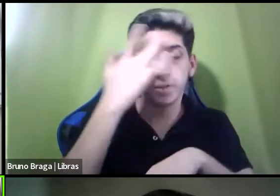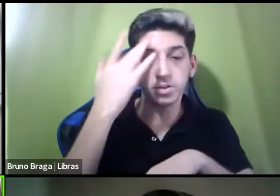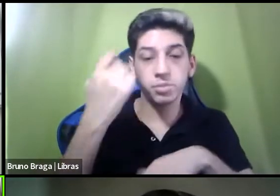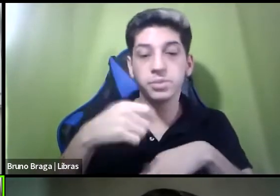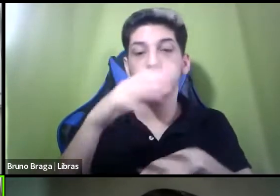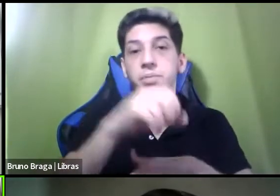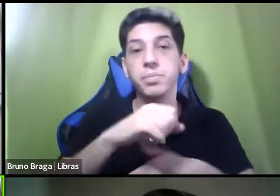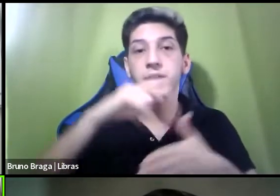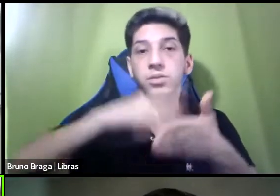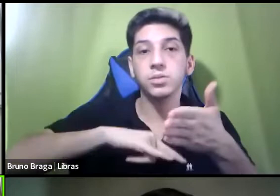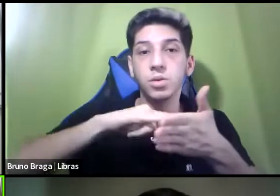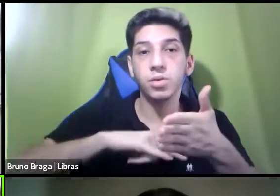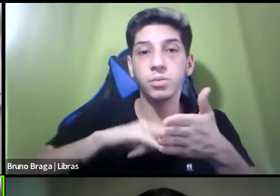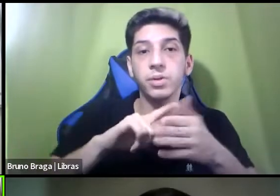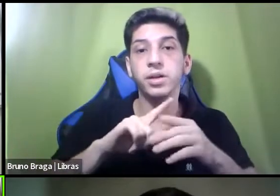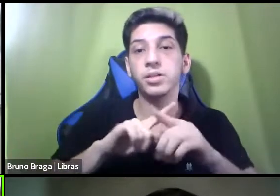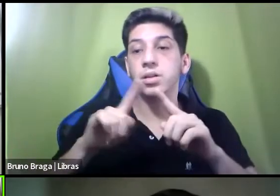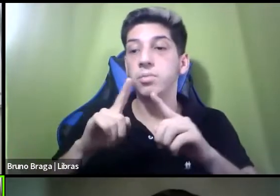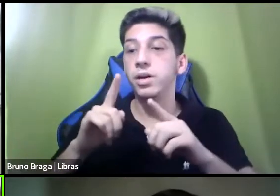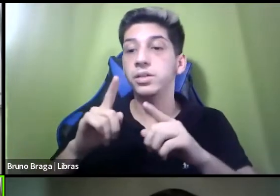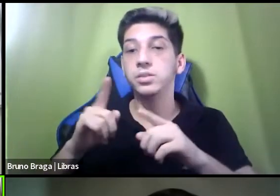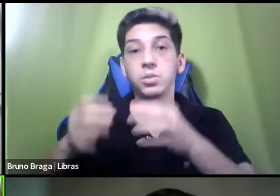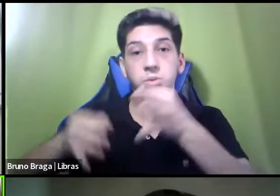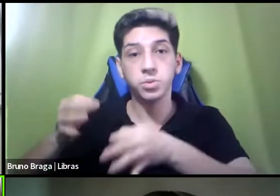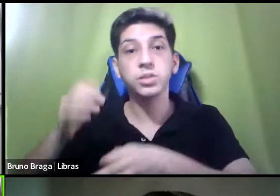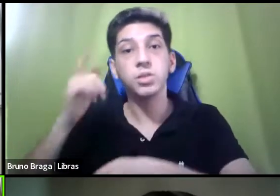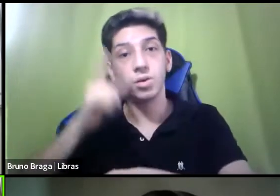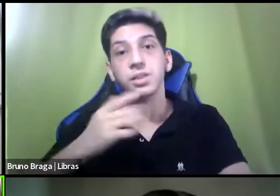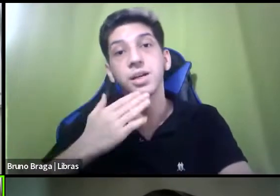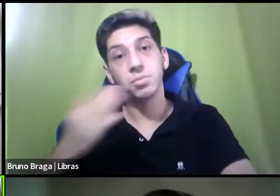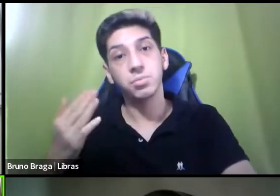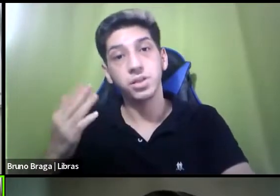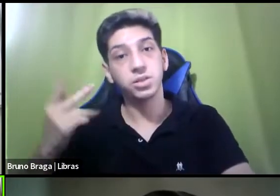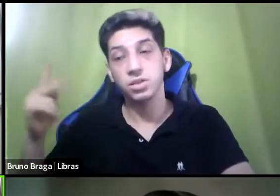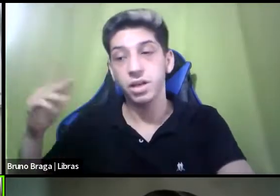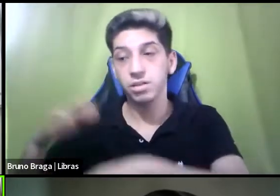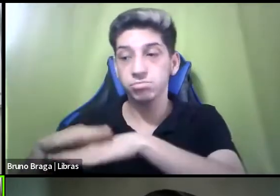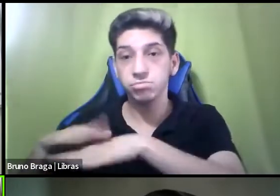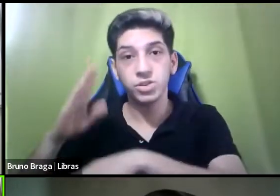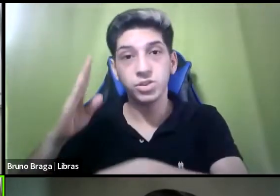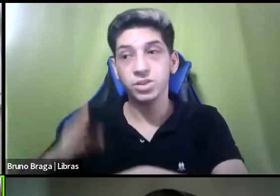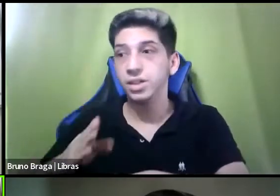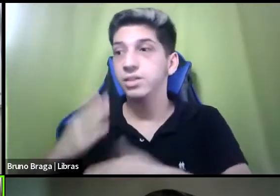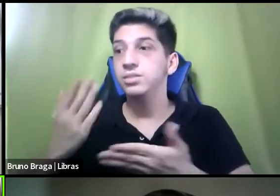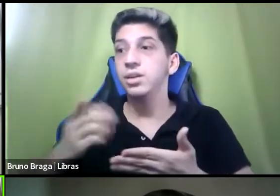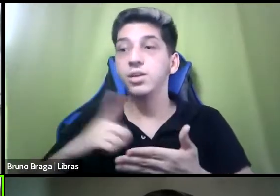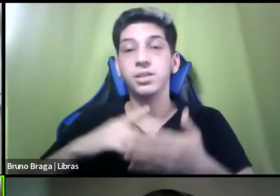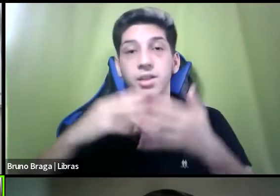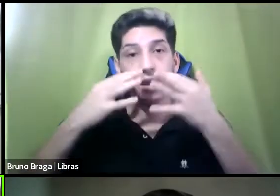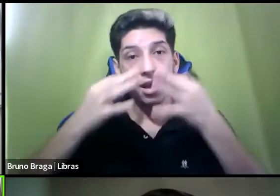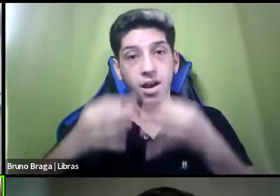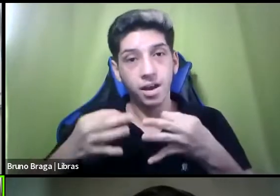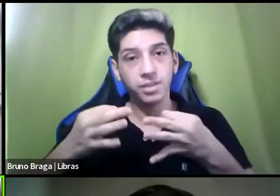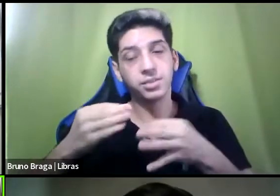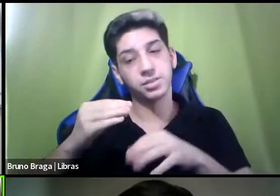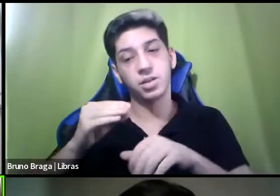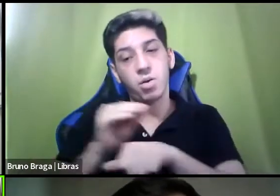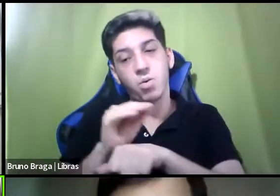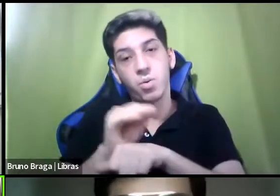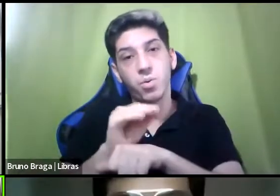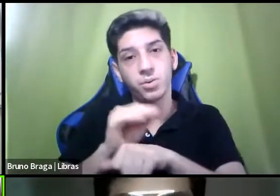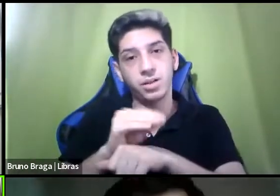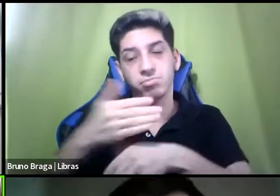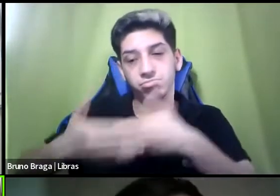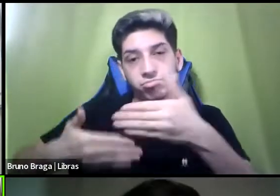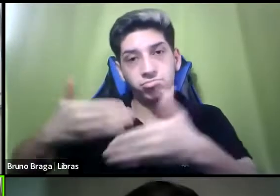documentos que o próprio juiz pode requisitar, né, então esse olhar cuidadoso com esse processo.